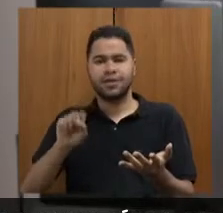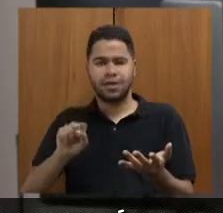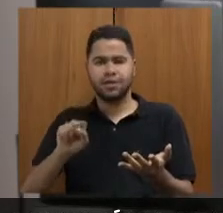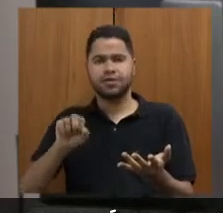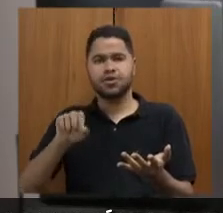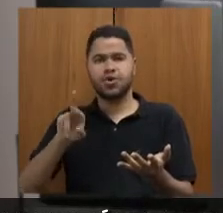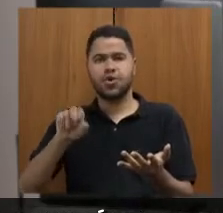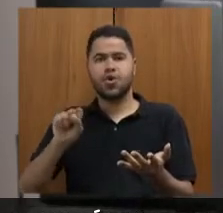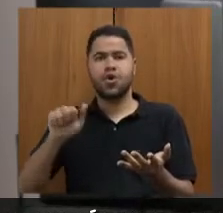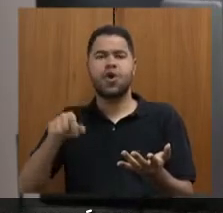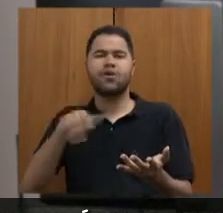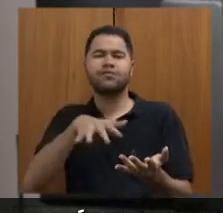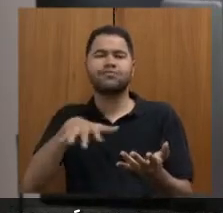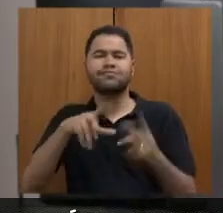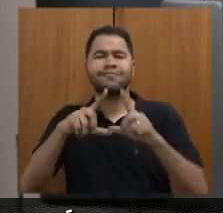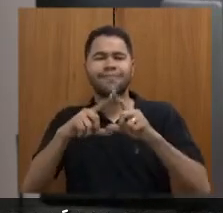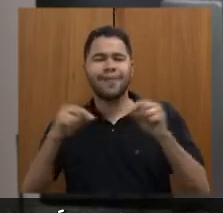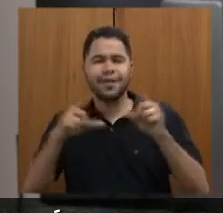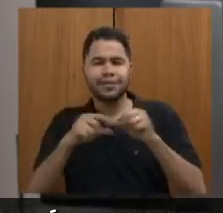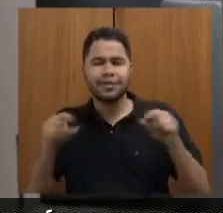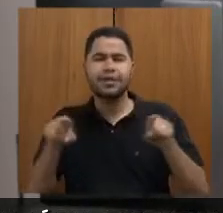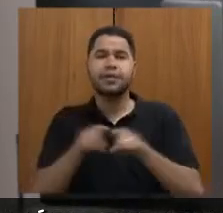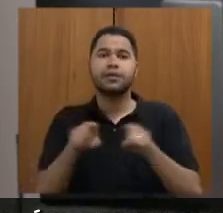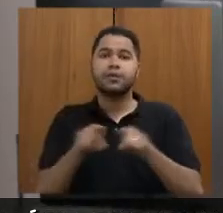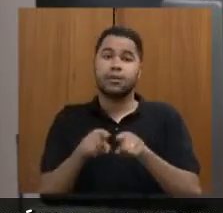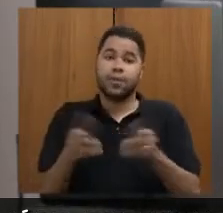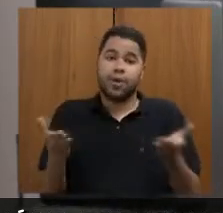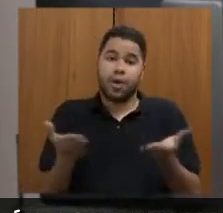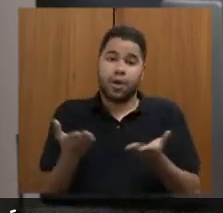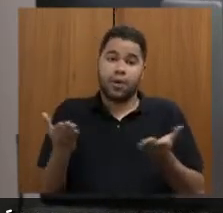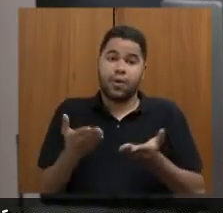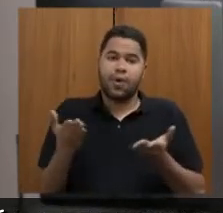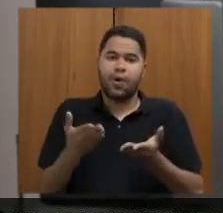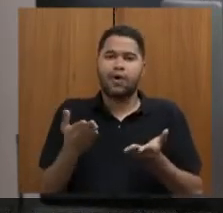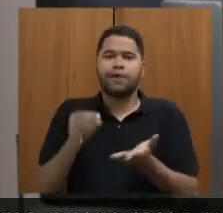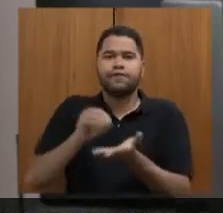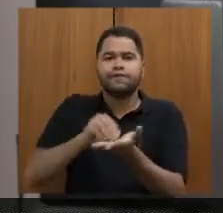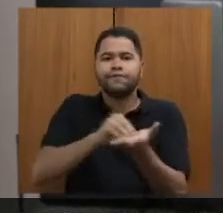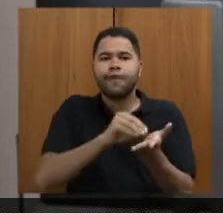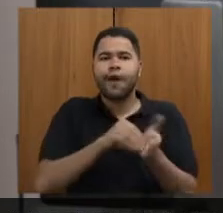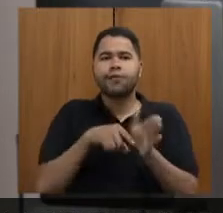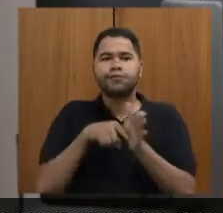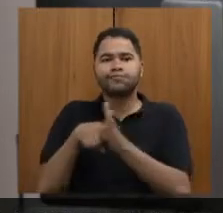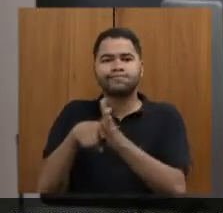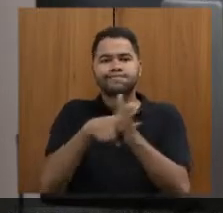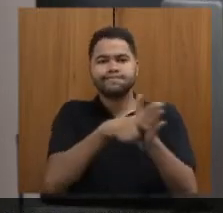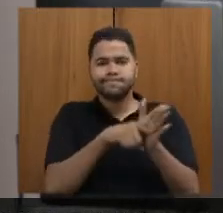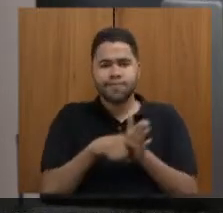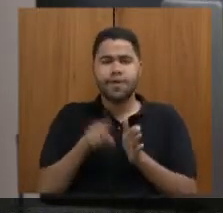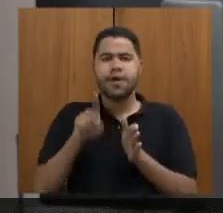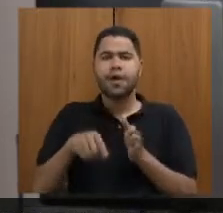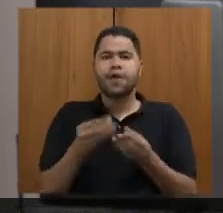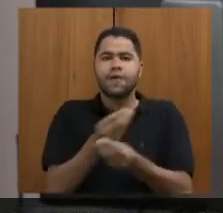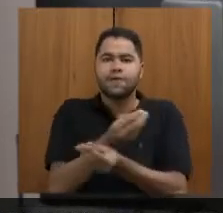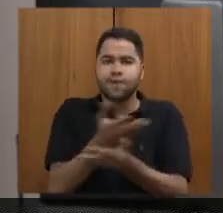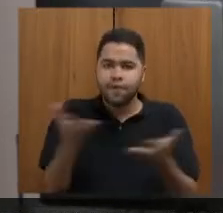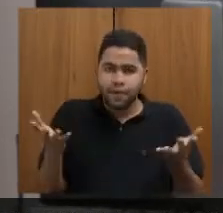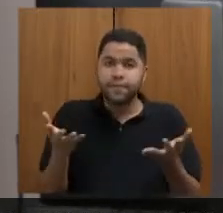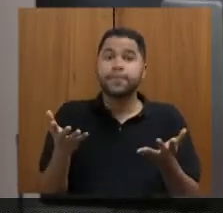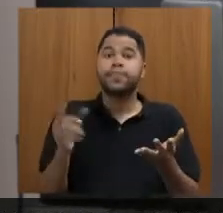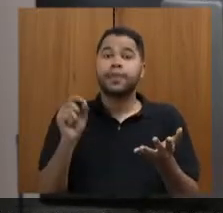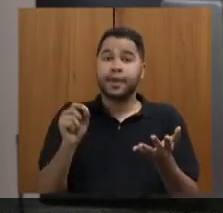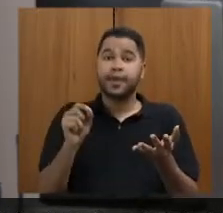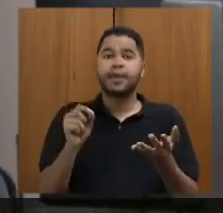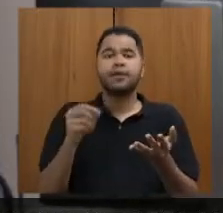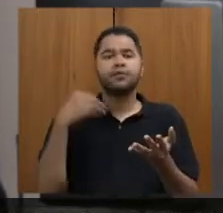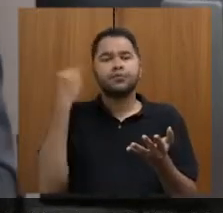e capaz, na tendência que nós temos agora nas pesquisas recentes, de fornecer experiência e um